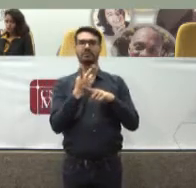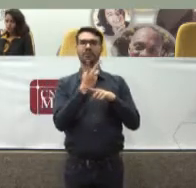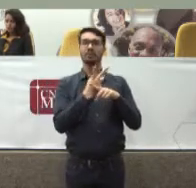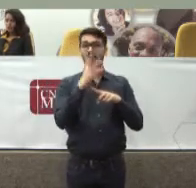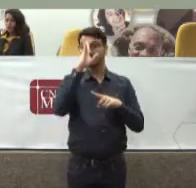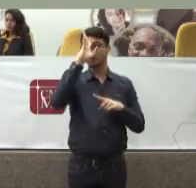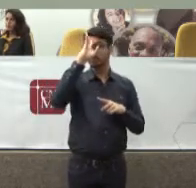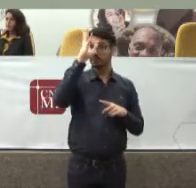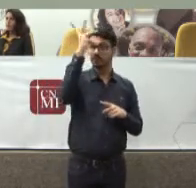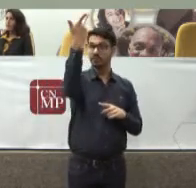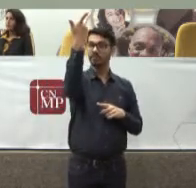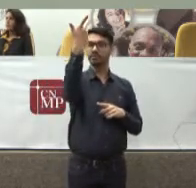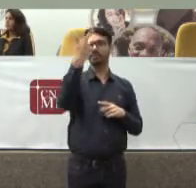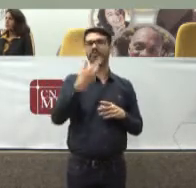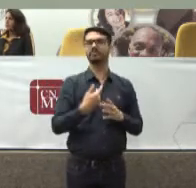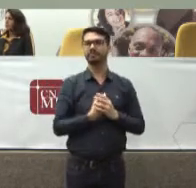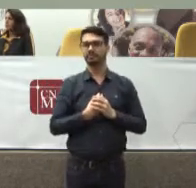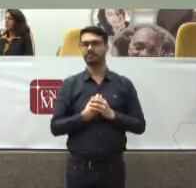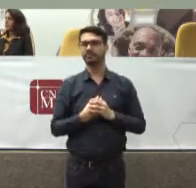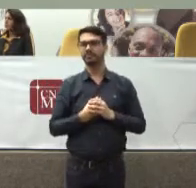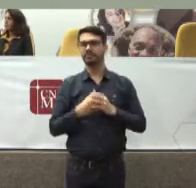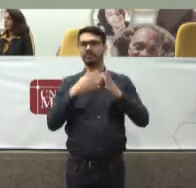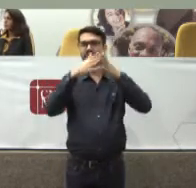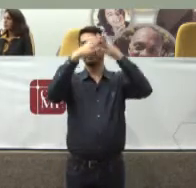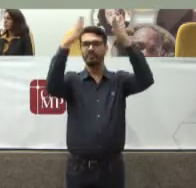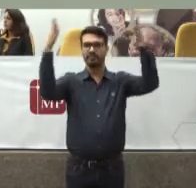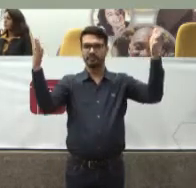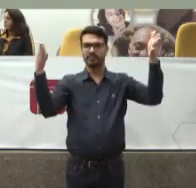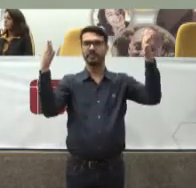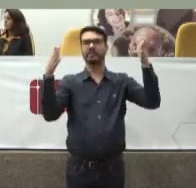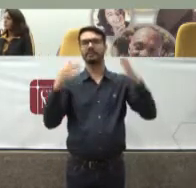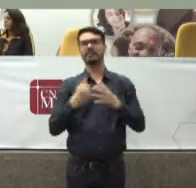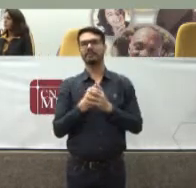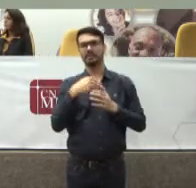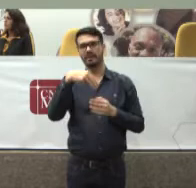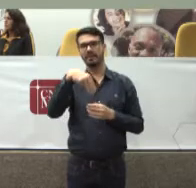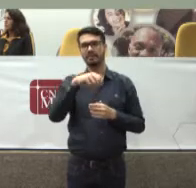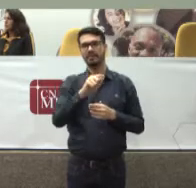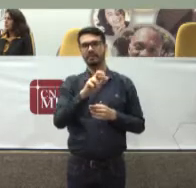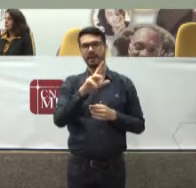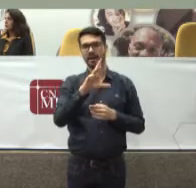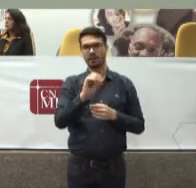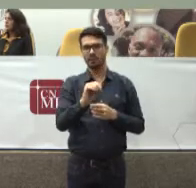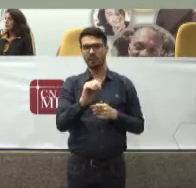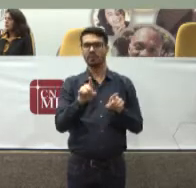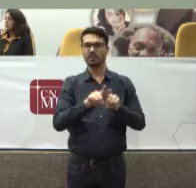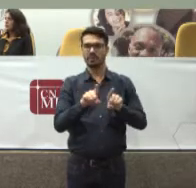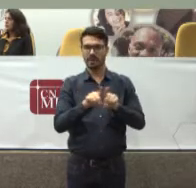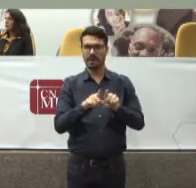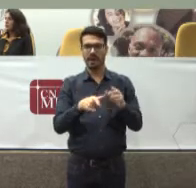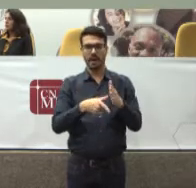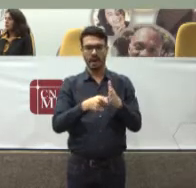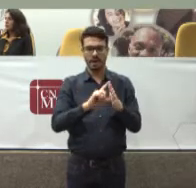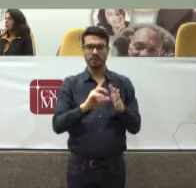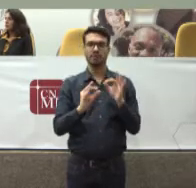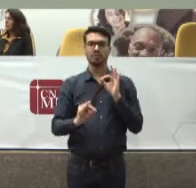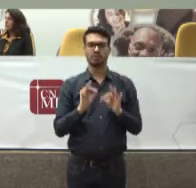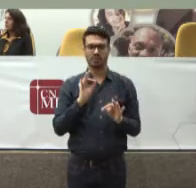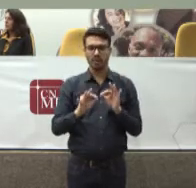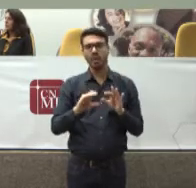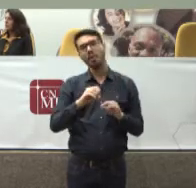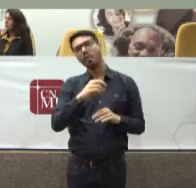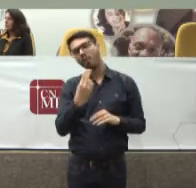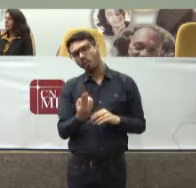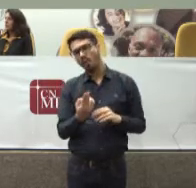soluções De forma macro Ou Na fase Prejudicial Ou Por